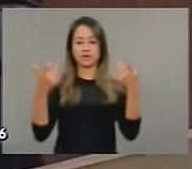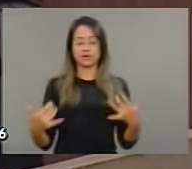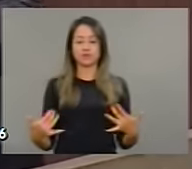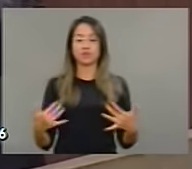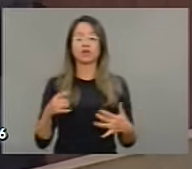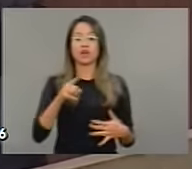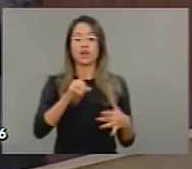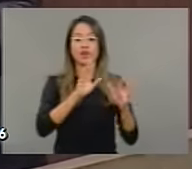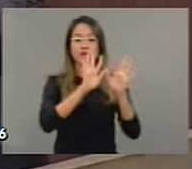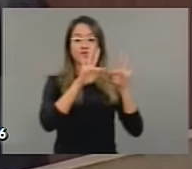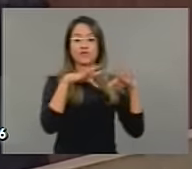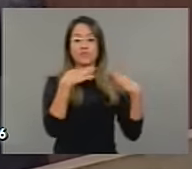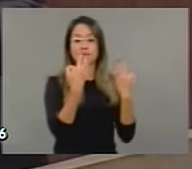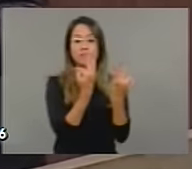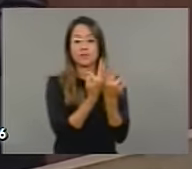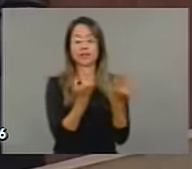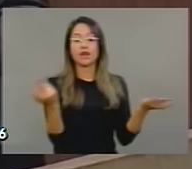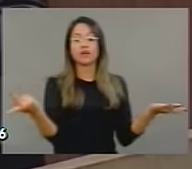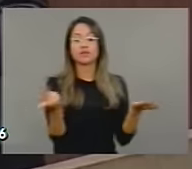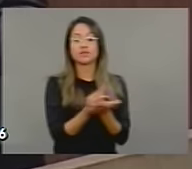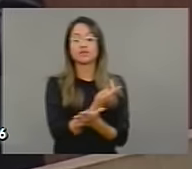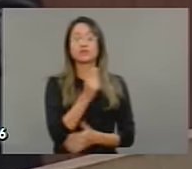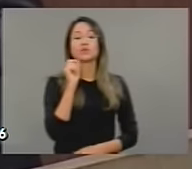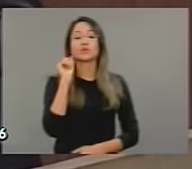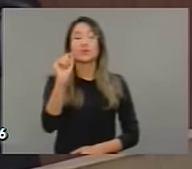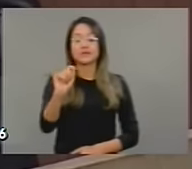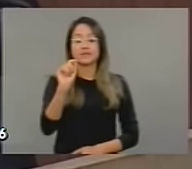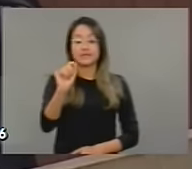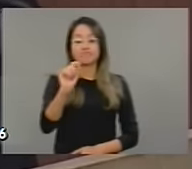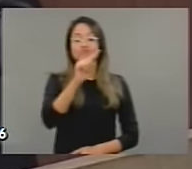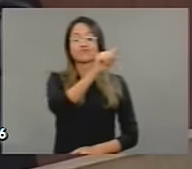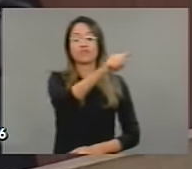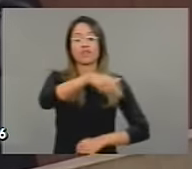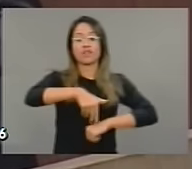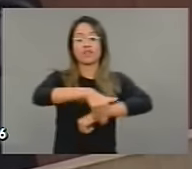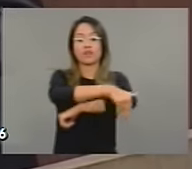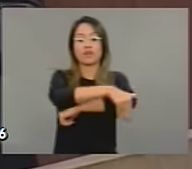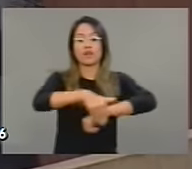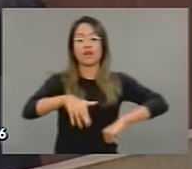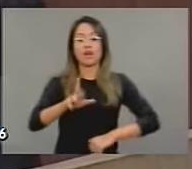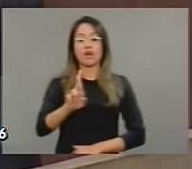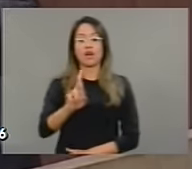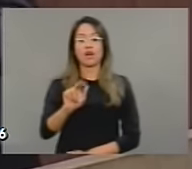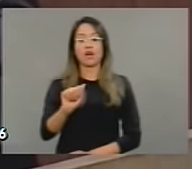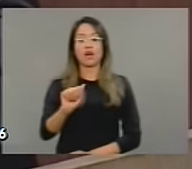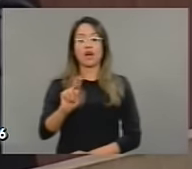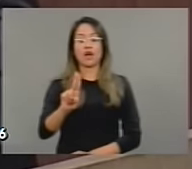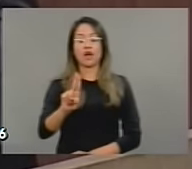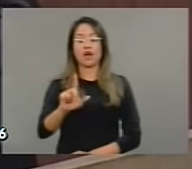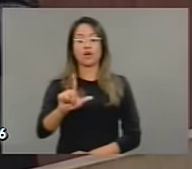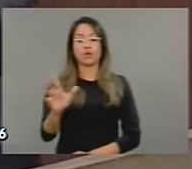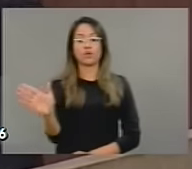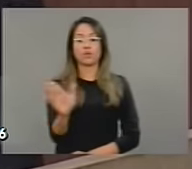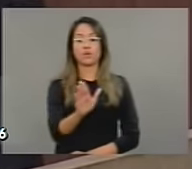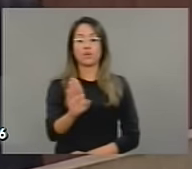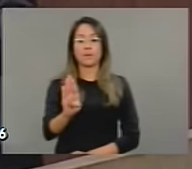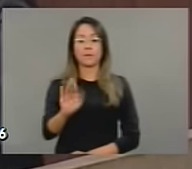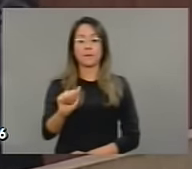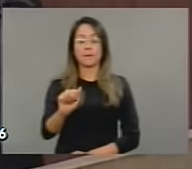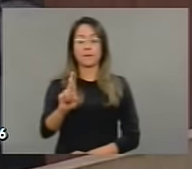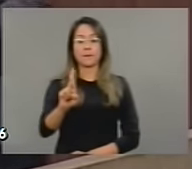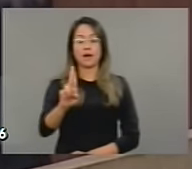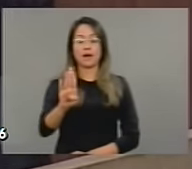familiares das vítimas do desabamento da obra do viaduto da Raul Barbosa. Eu não vou tratar desse assunto hoje, mas eu queria